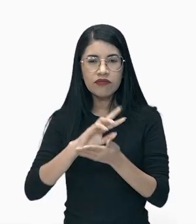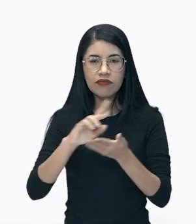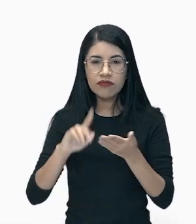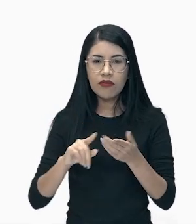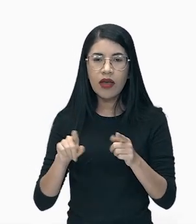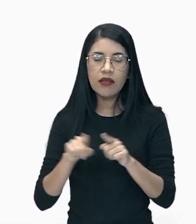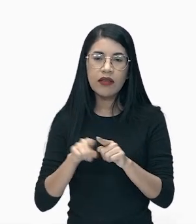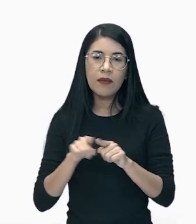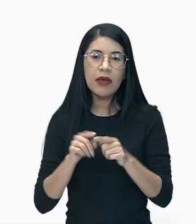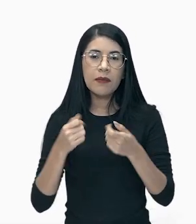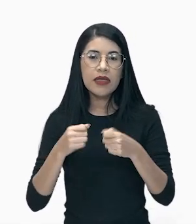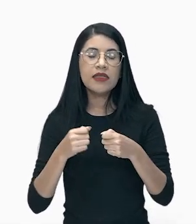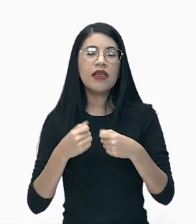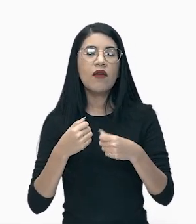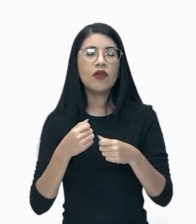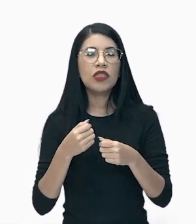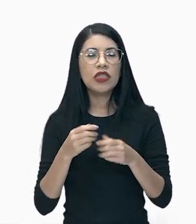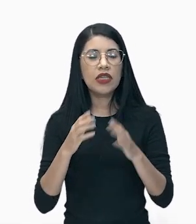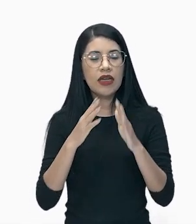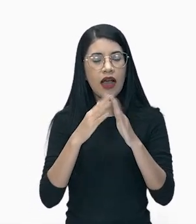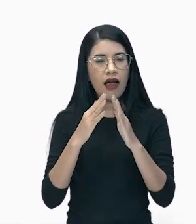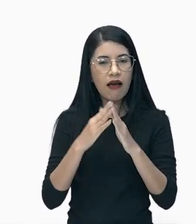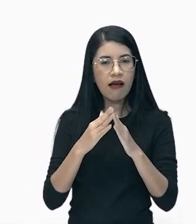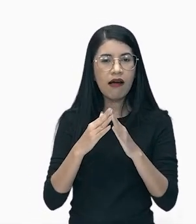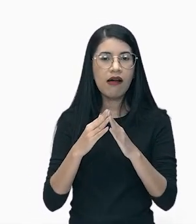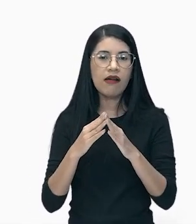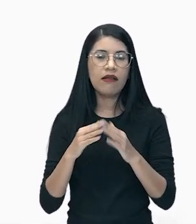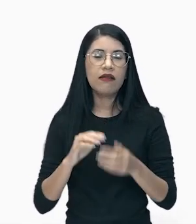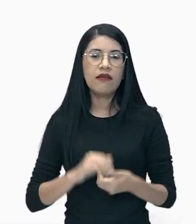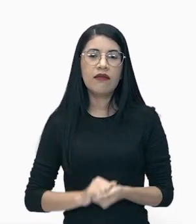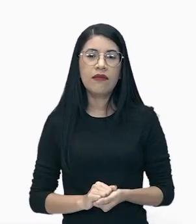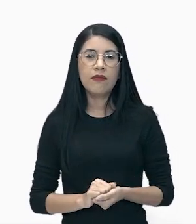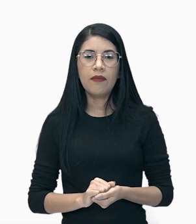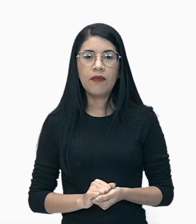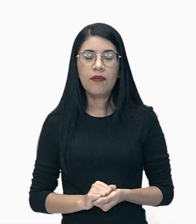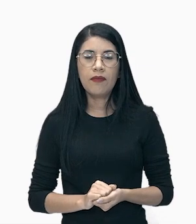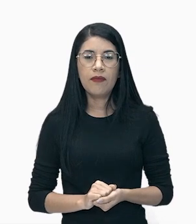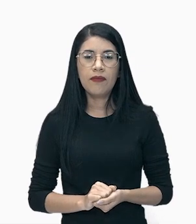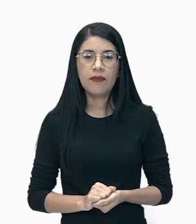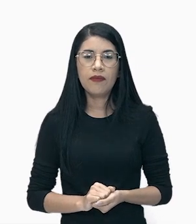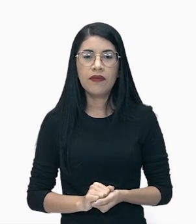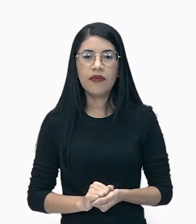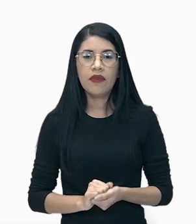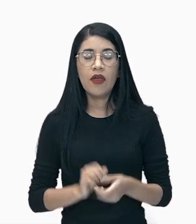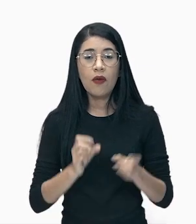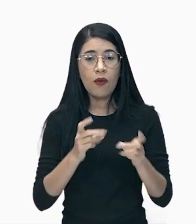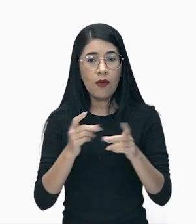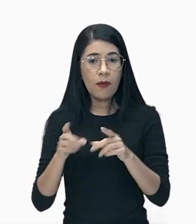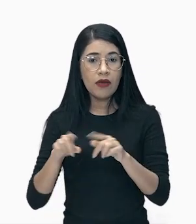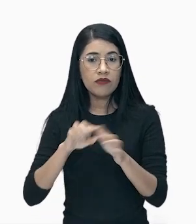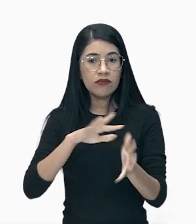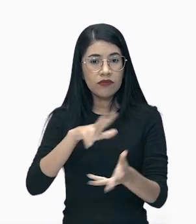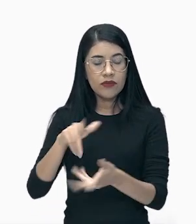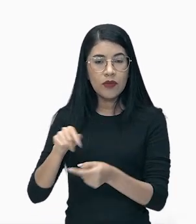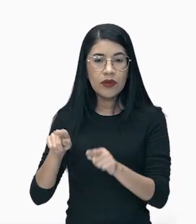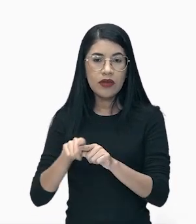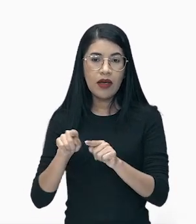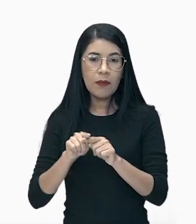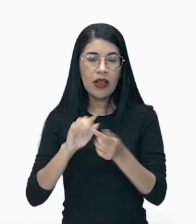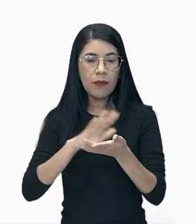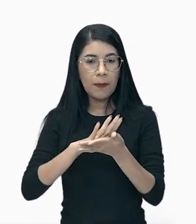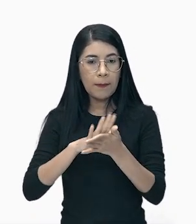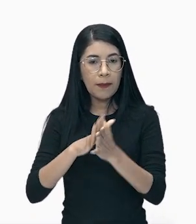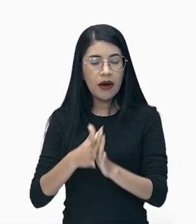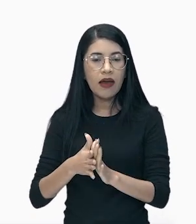também procuravam abrigo, os abrigos lotados do governo. O comércio mundial desestruturou-se,